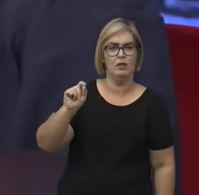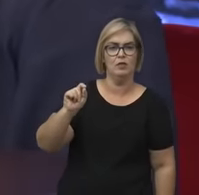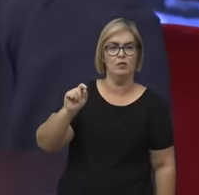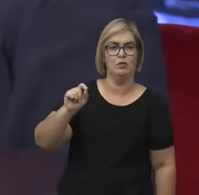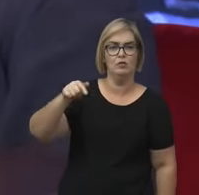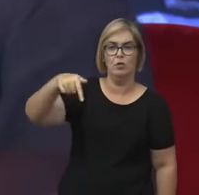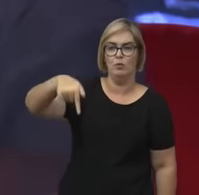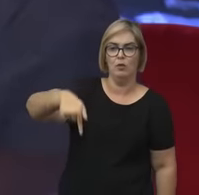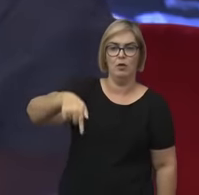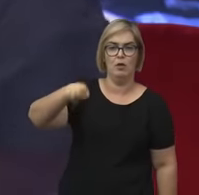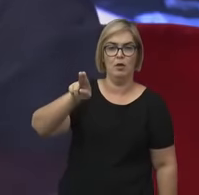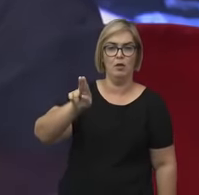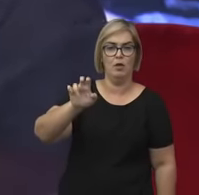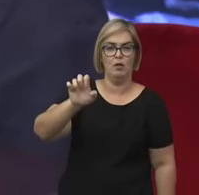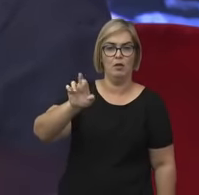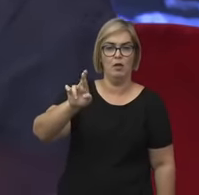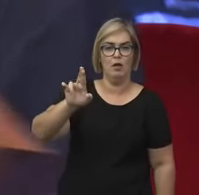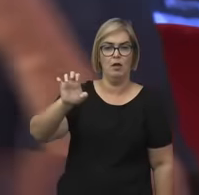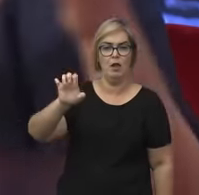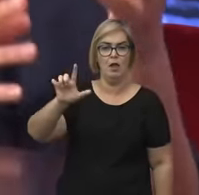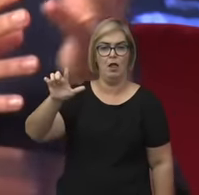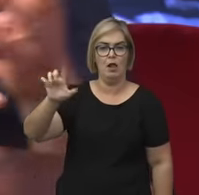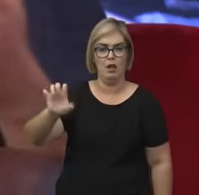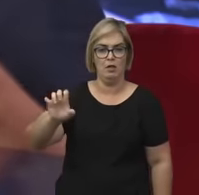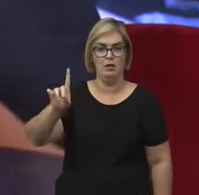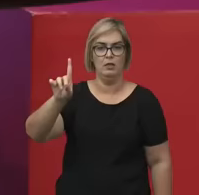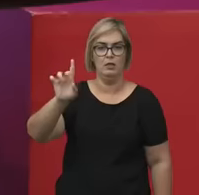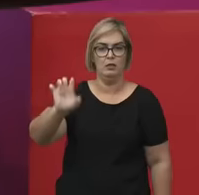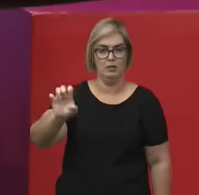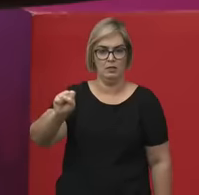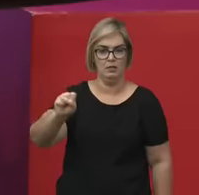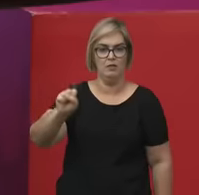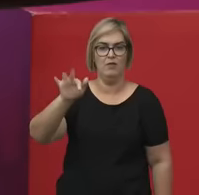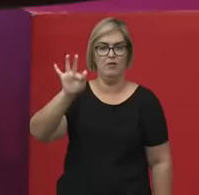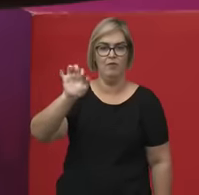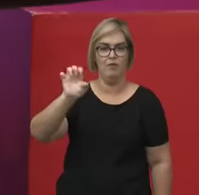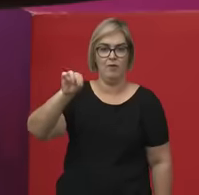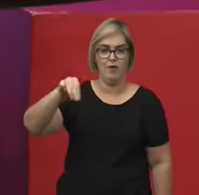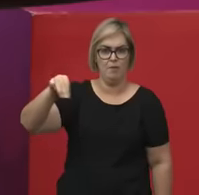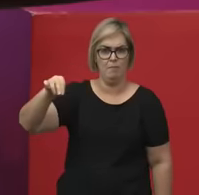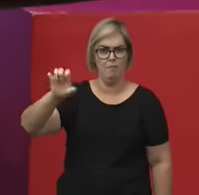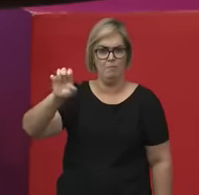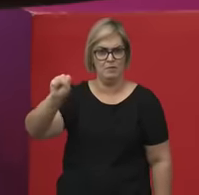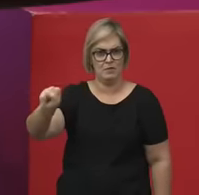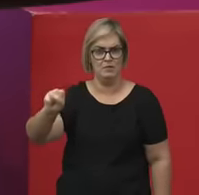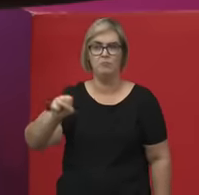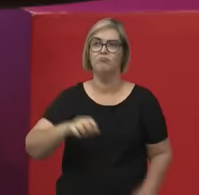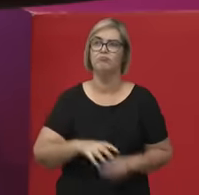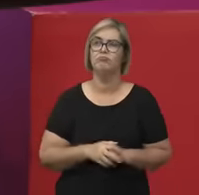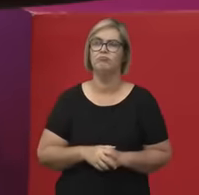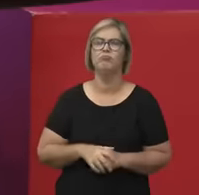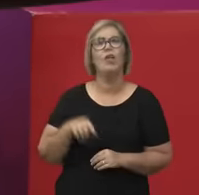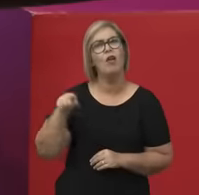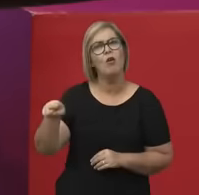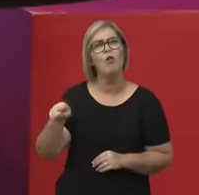imediatamente pensa, poxa, o feminismo estava ali no século XVII, no século XVIII,